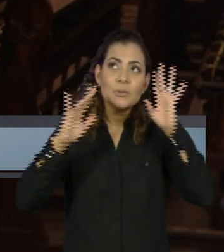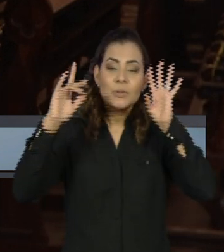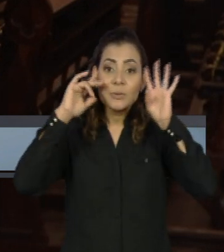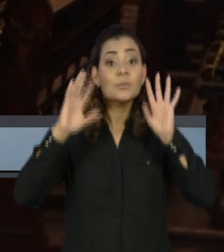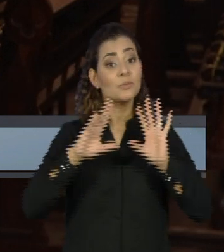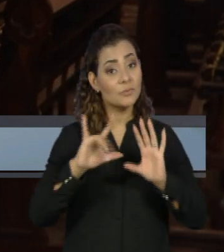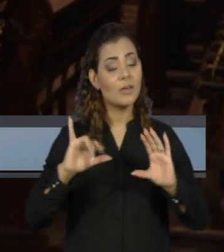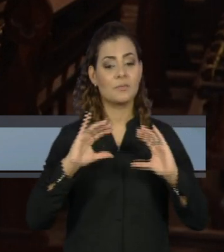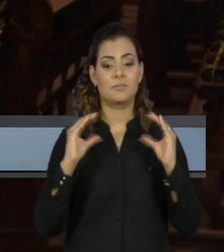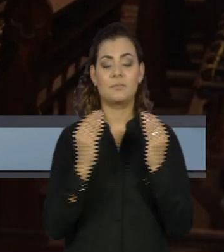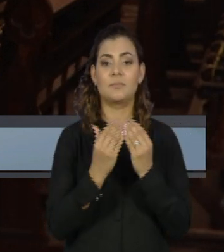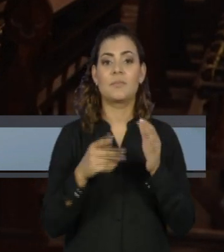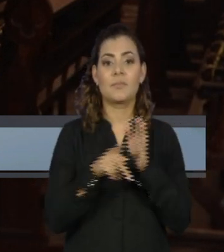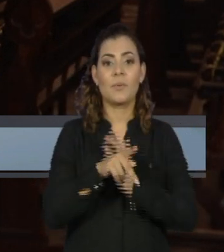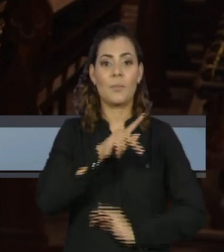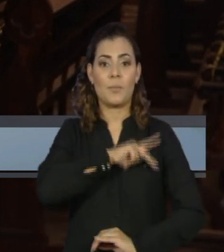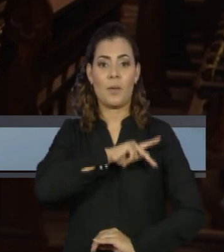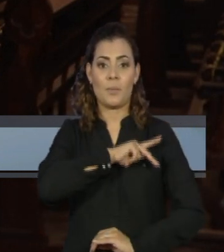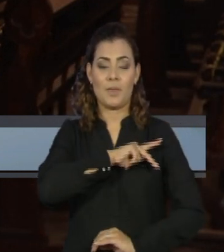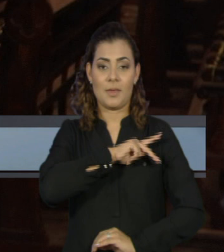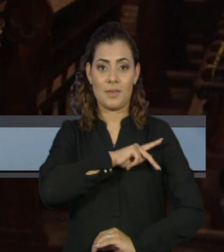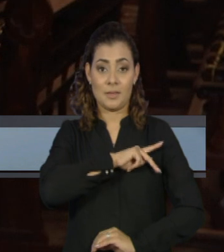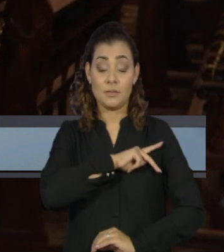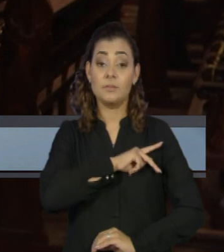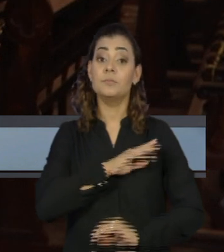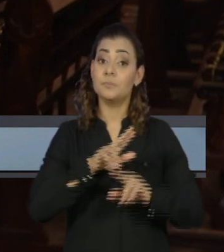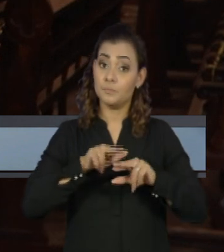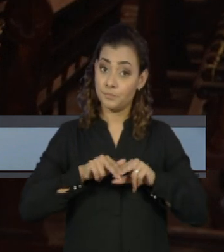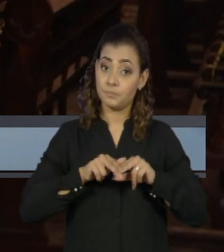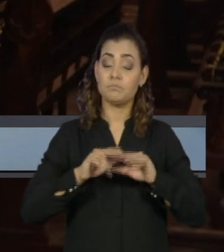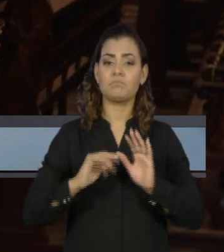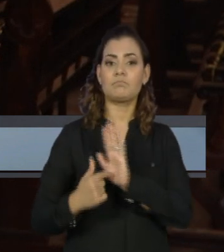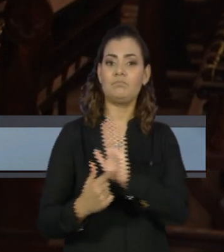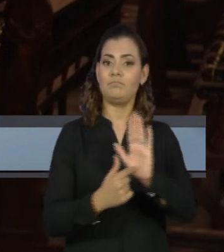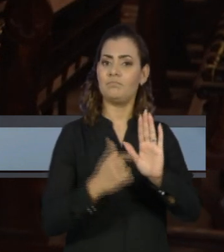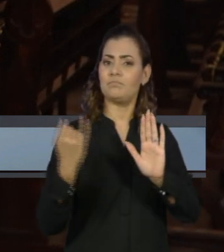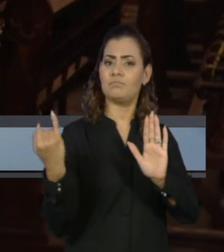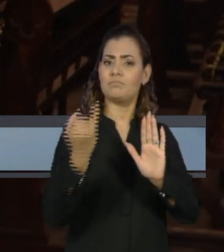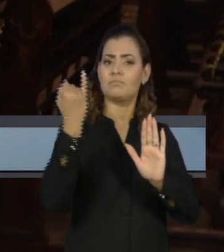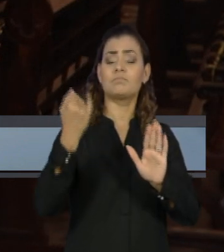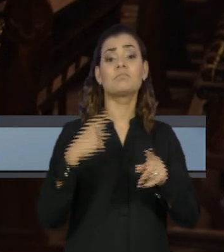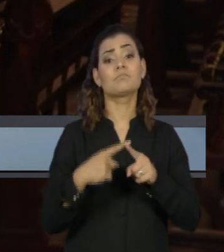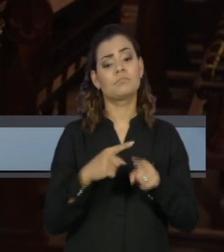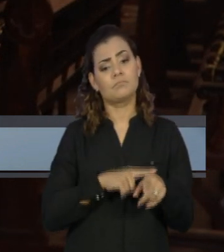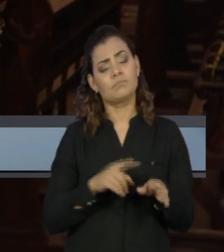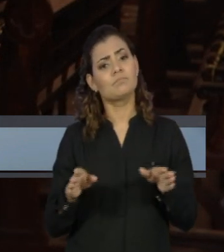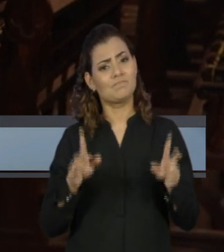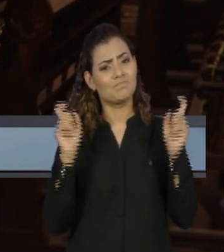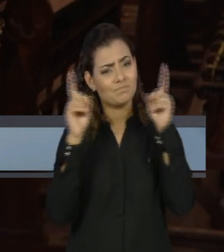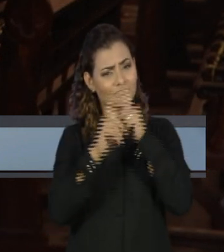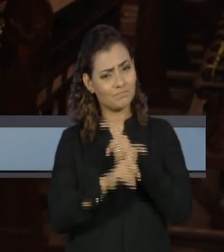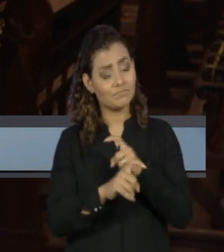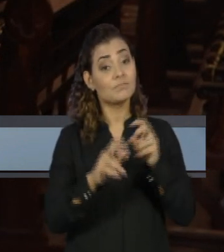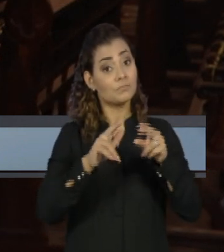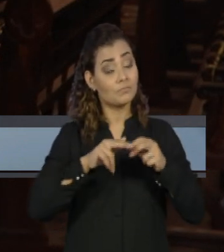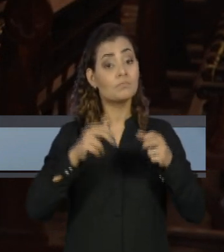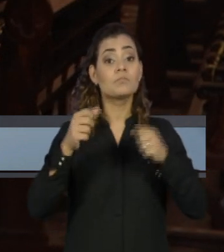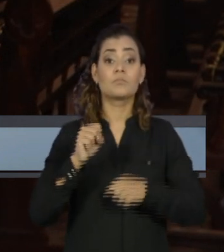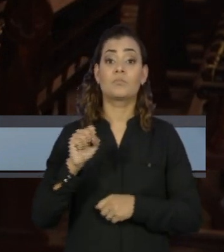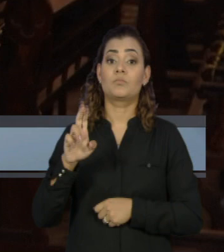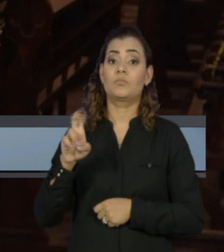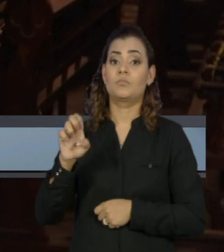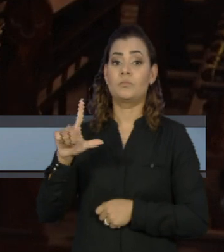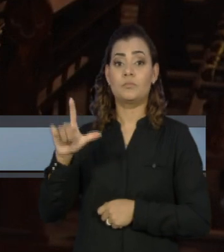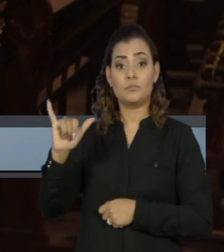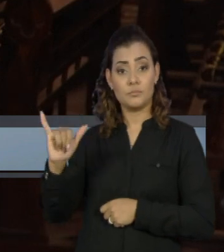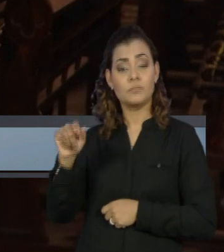ginásio poliesportivo do Palmeiras. Toda essa mobilização ganha ainda mais importância em um momento de crise, como explica a Sueli Camargo,